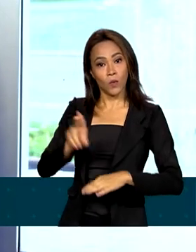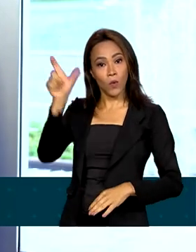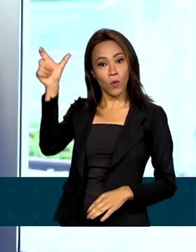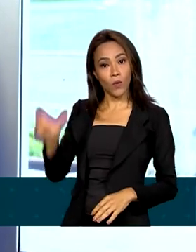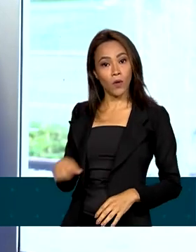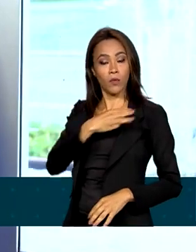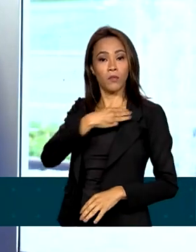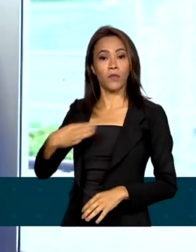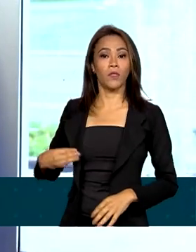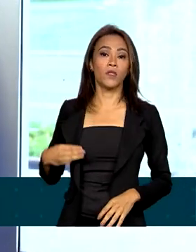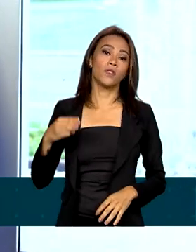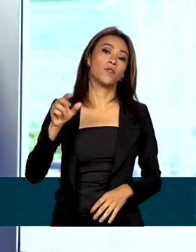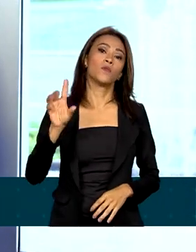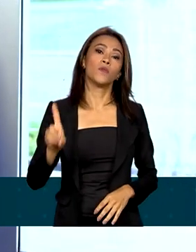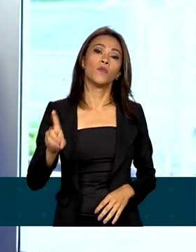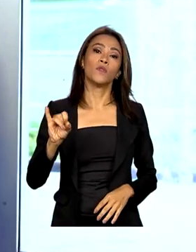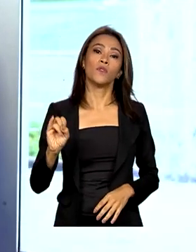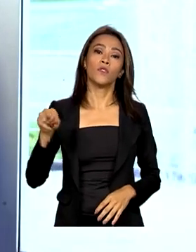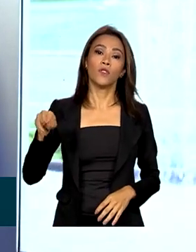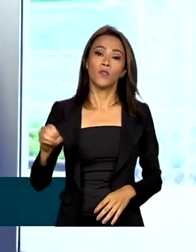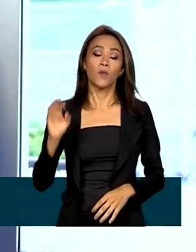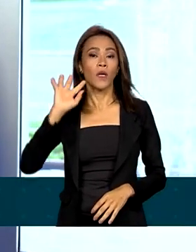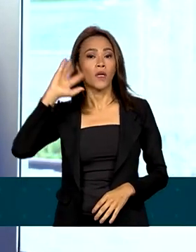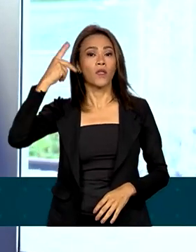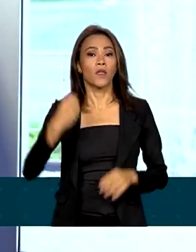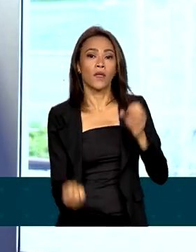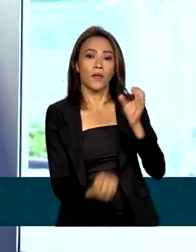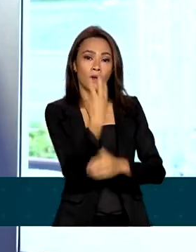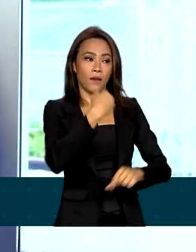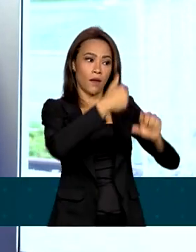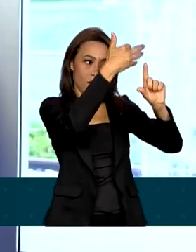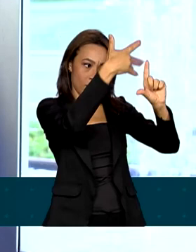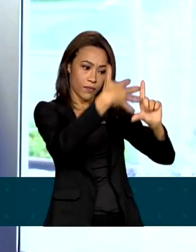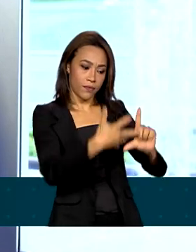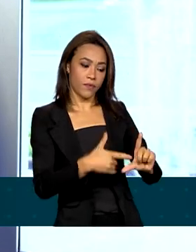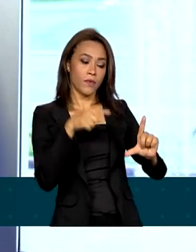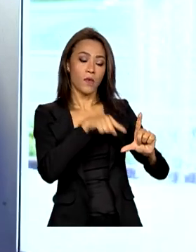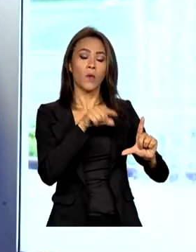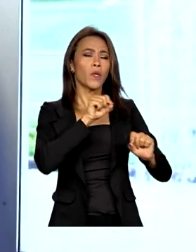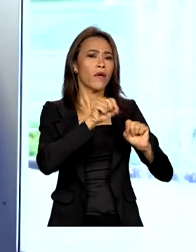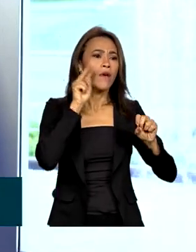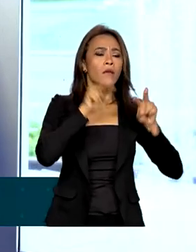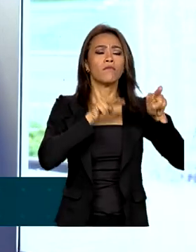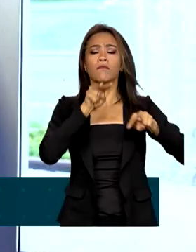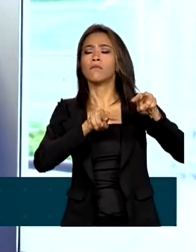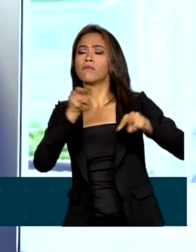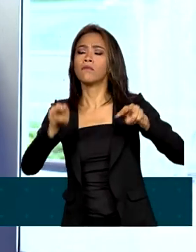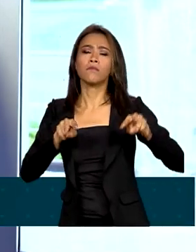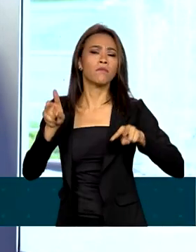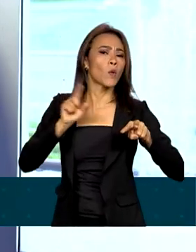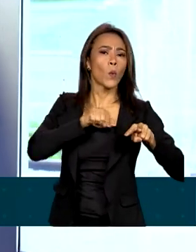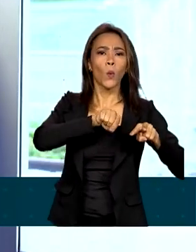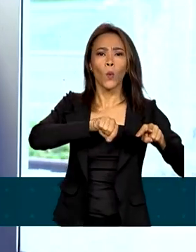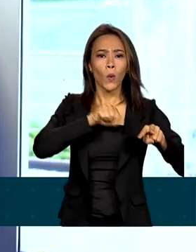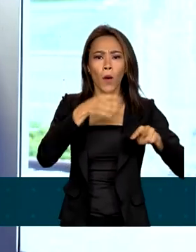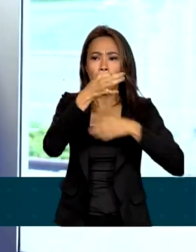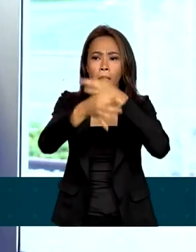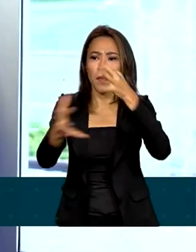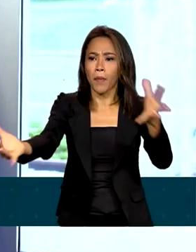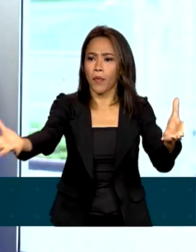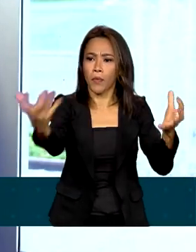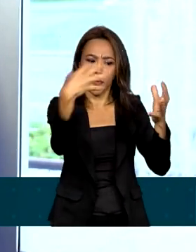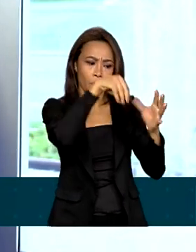criar o Observatório Nacional contra a Violência a Jornalistas. E incumbiu a esta